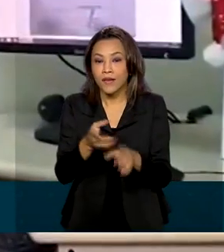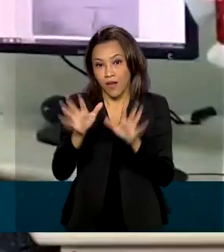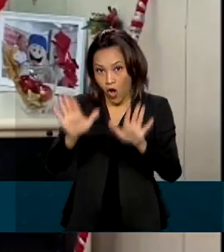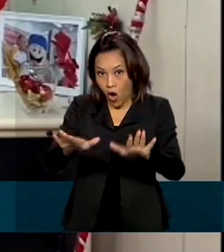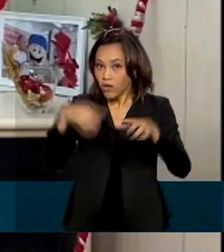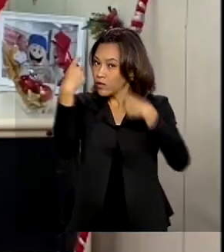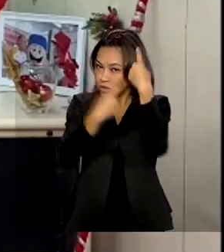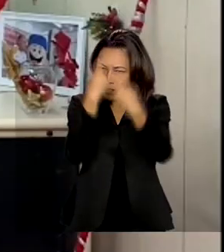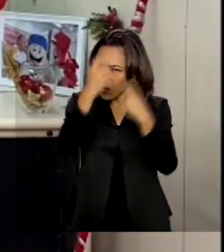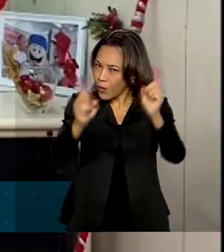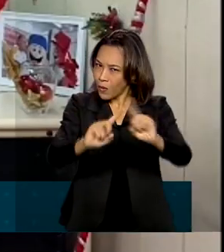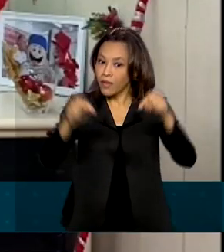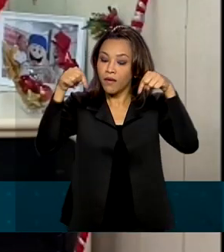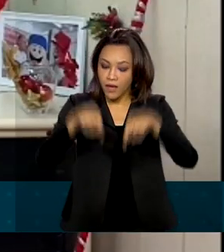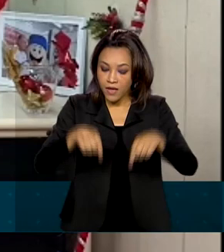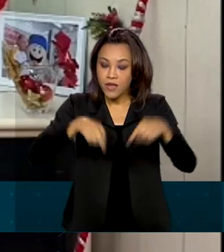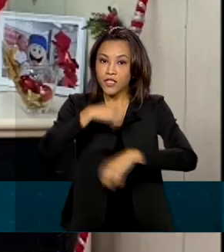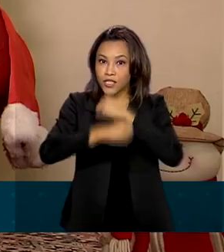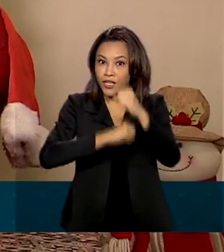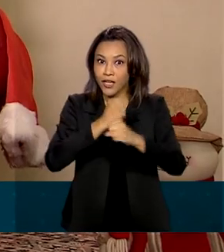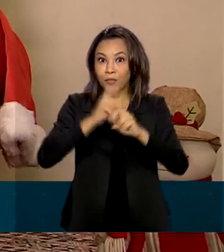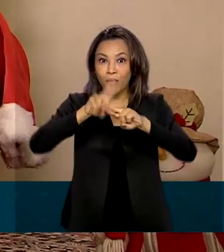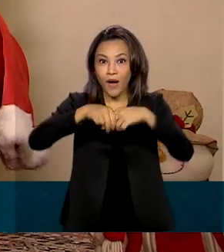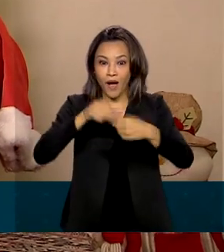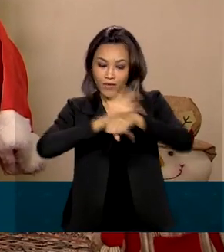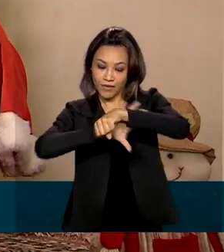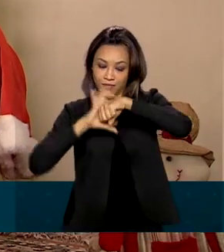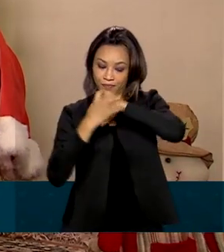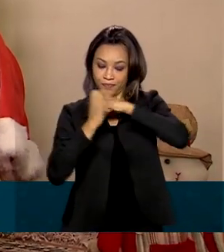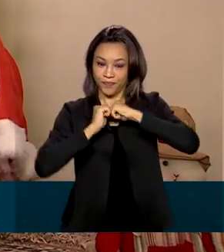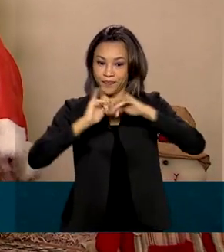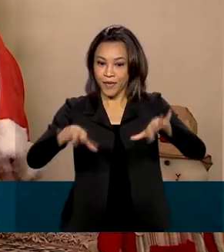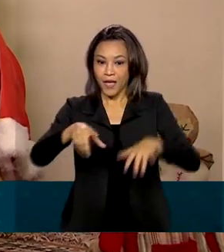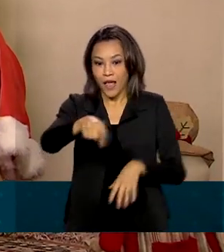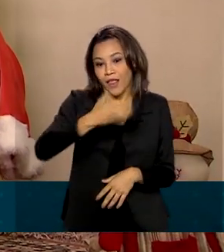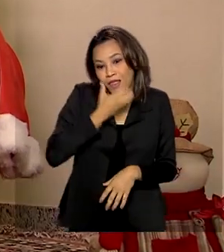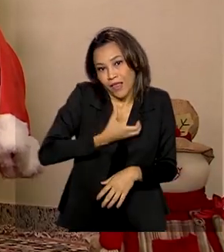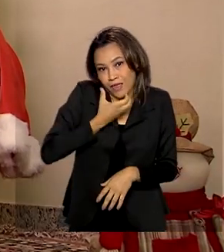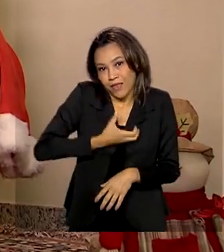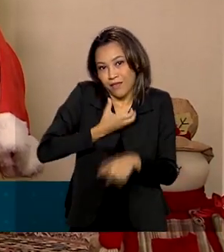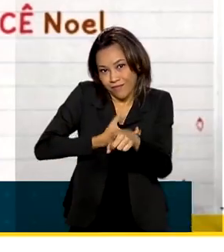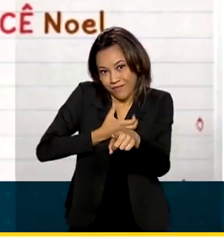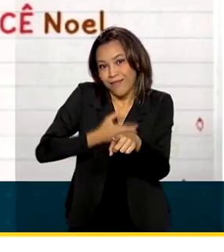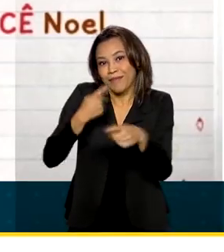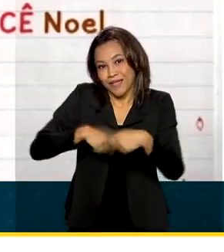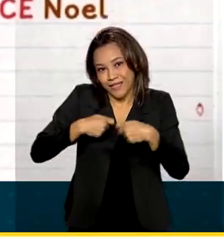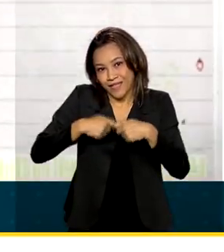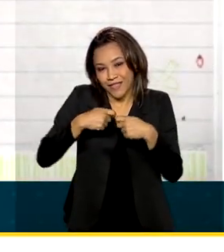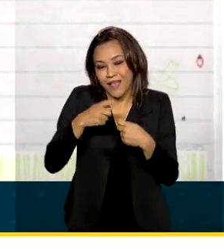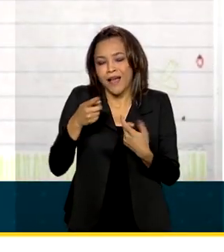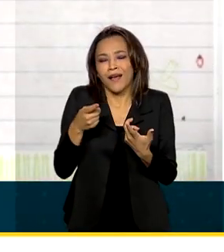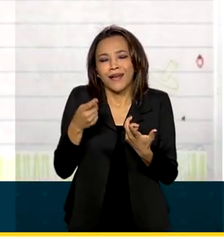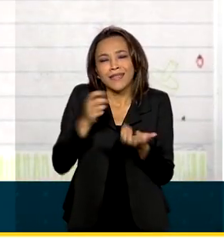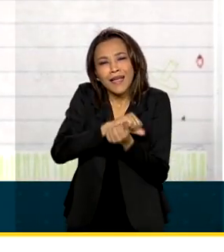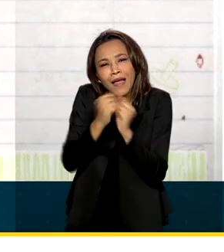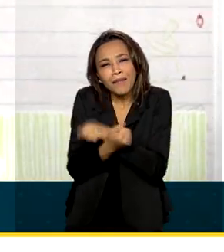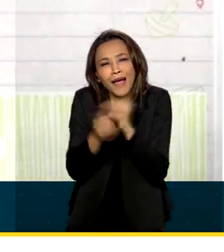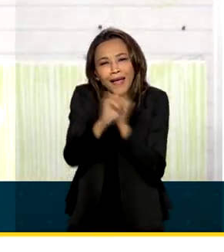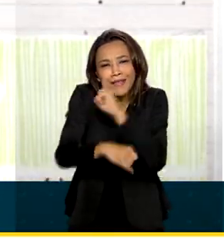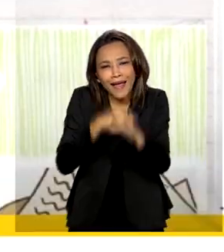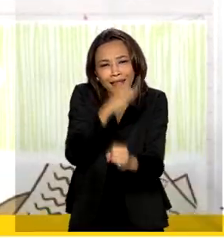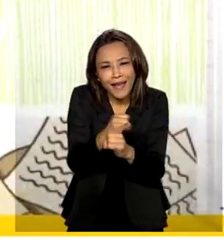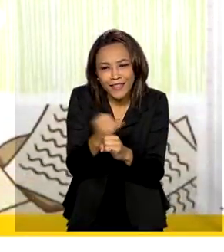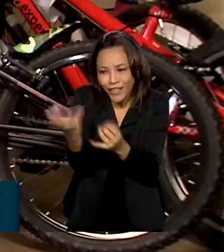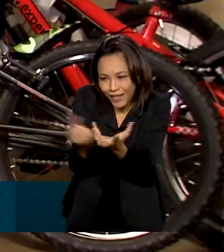preocupar. Este ano, por causa da pandemia, o Papai Noel teve de se adaptar à tecnologia e receber as cartinhas